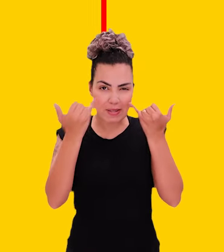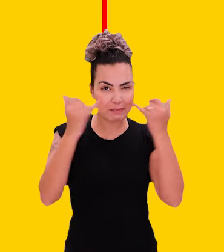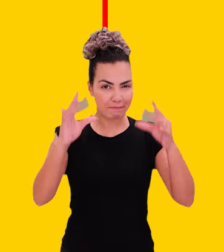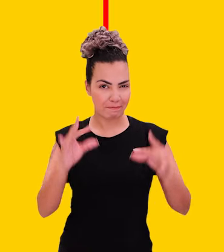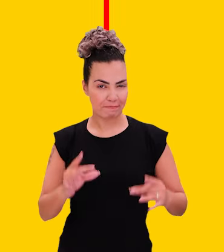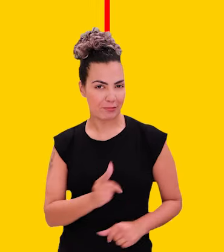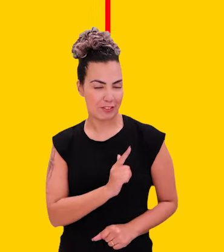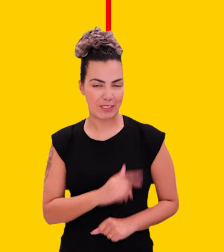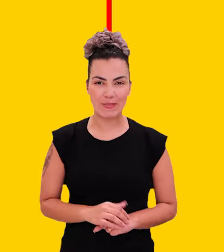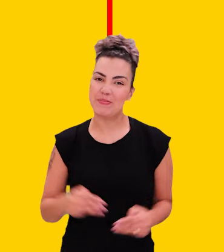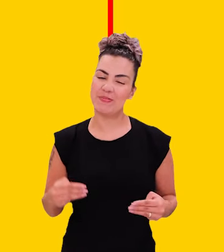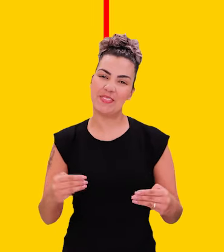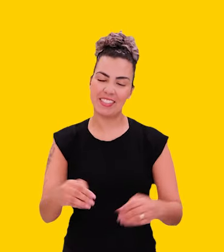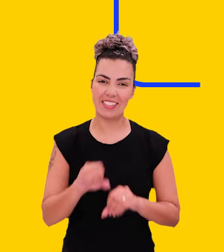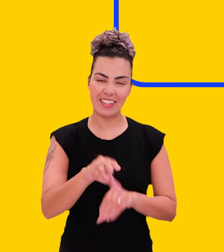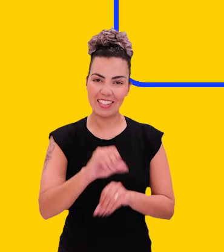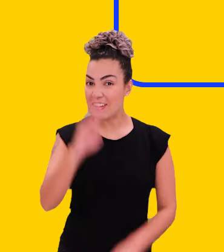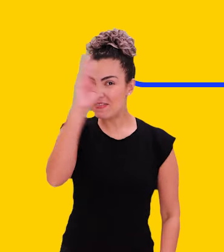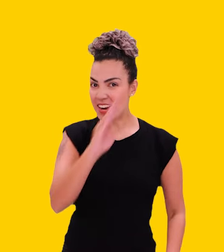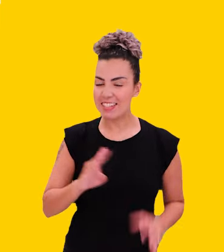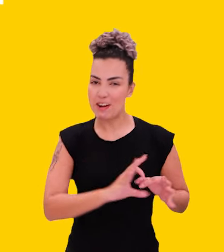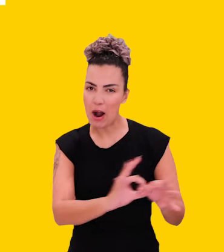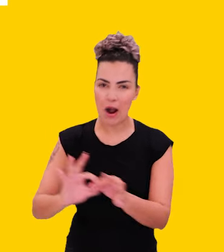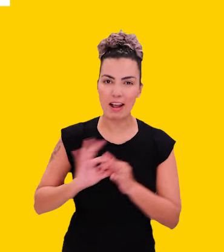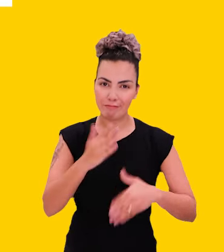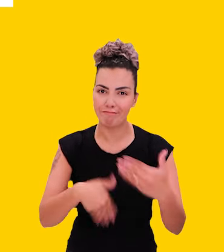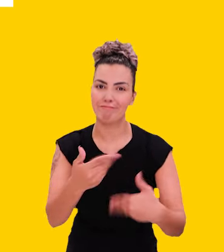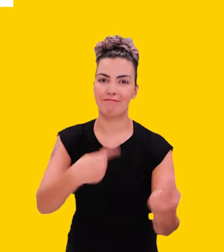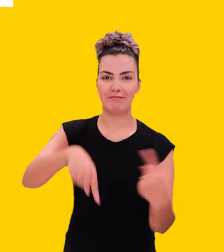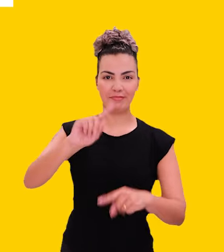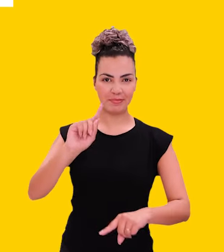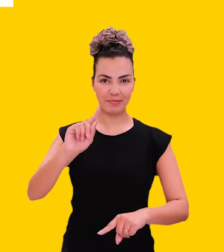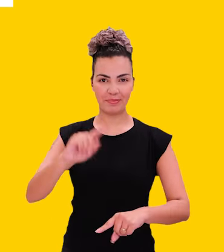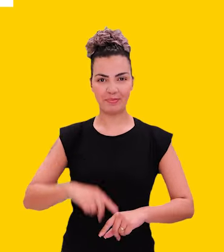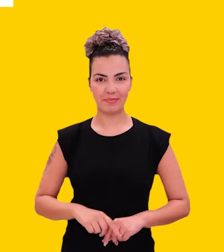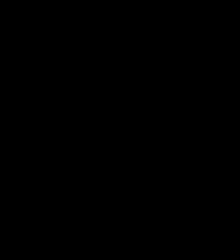.br barra participante. Ministério da Educação. Brasil. União e Reconstrução. Obrigado.